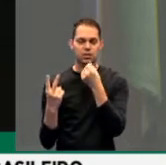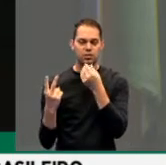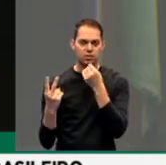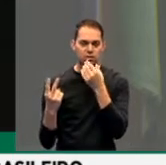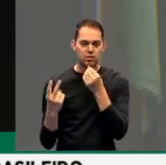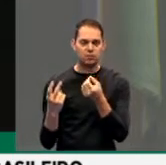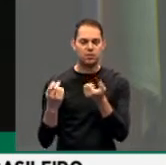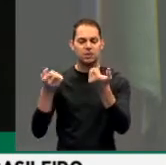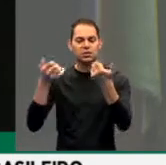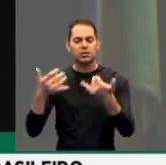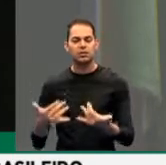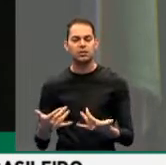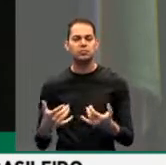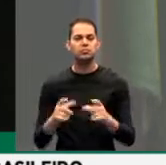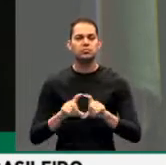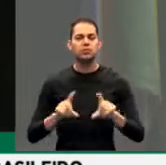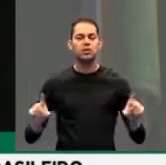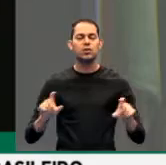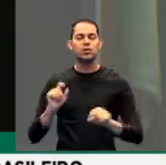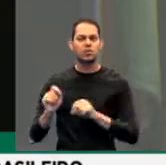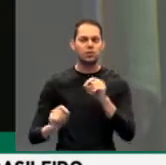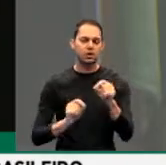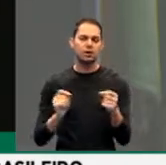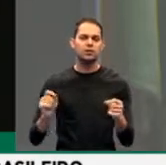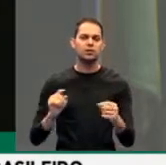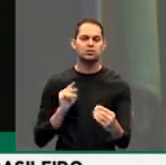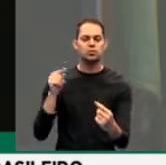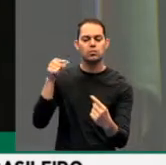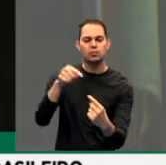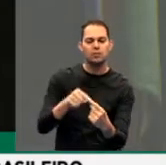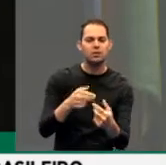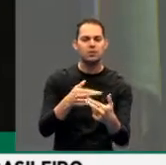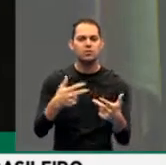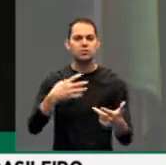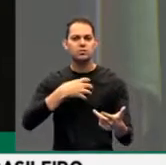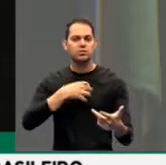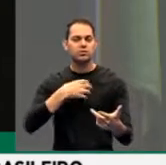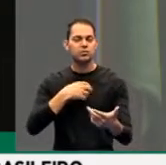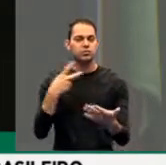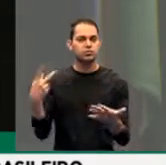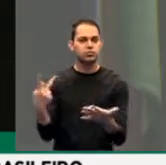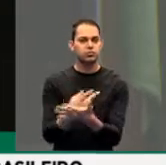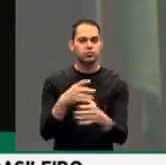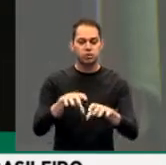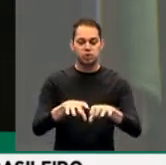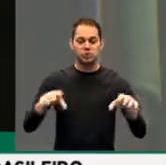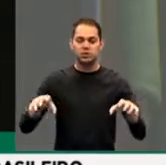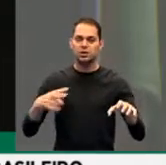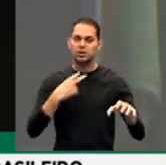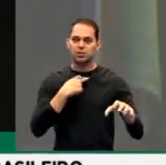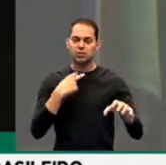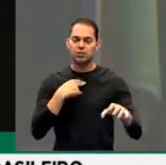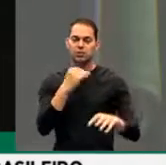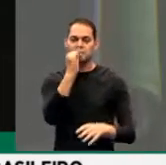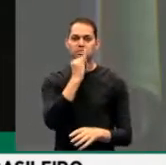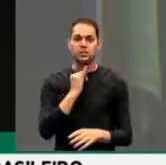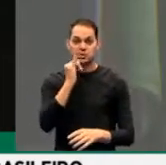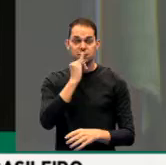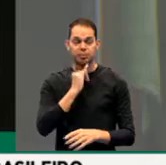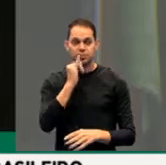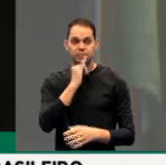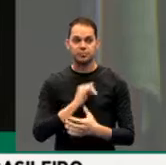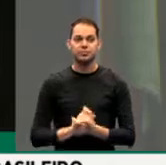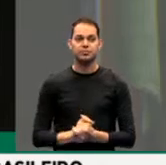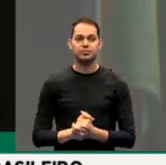Nazif, que ela trata de situações que não podem ser divididas. Uma delas, quando a